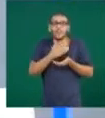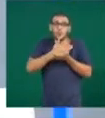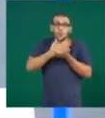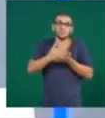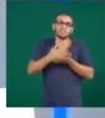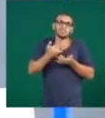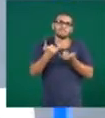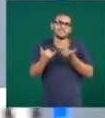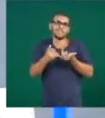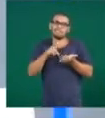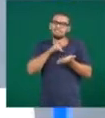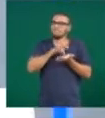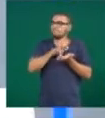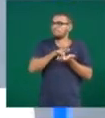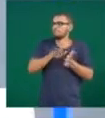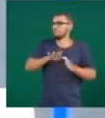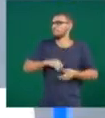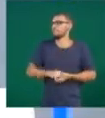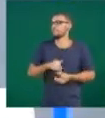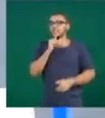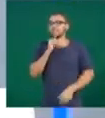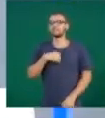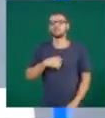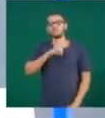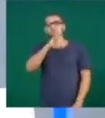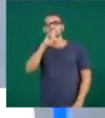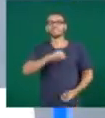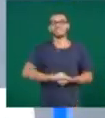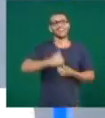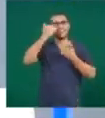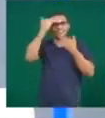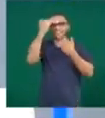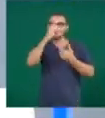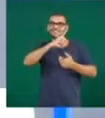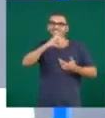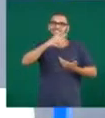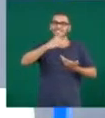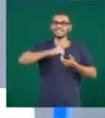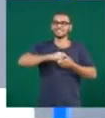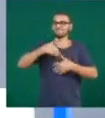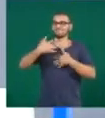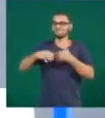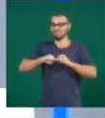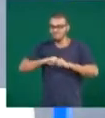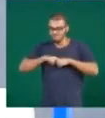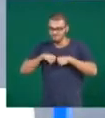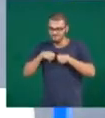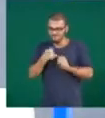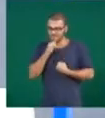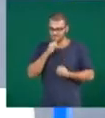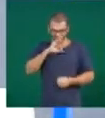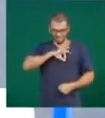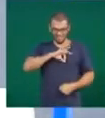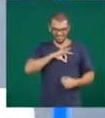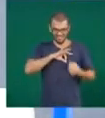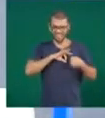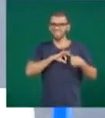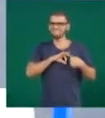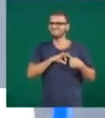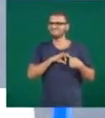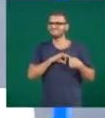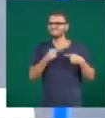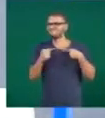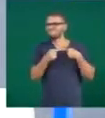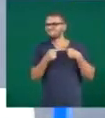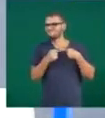forçado, é agradecer pelo dia, é começar a forçar realmente, né? Então, peraí, eu não tenho um salário que eu gostaria, mas eu tenho um salário,